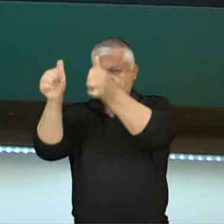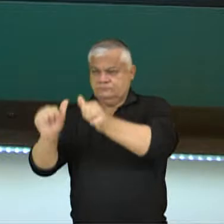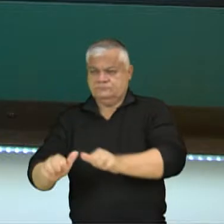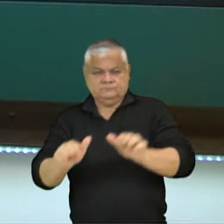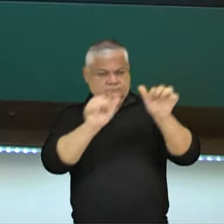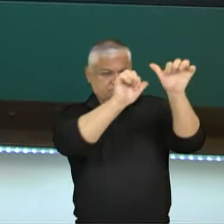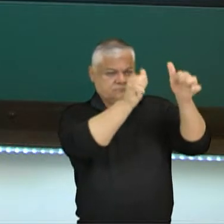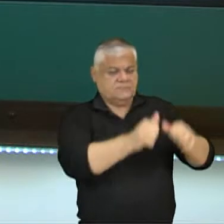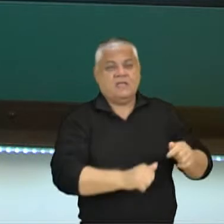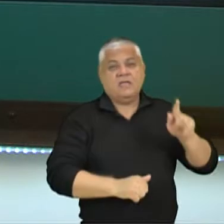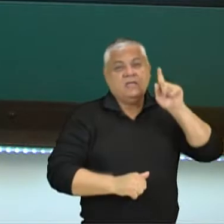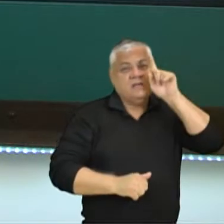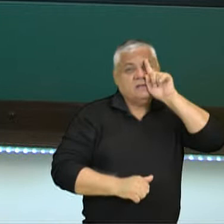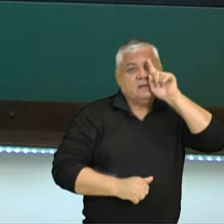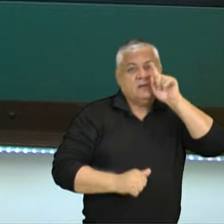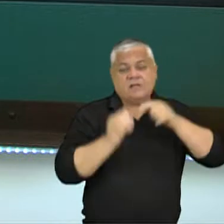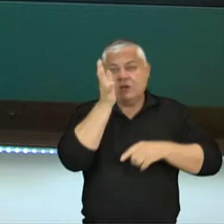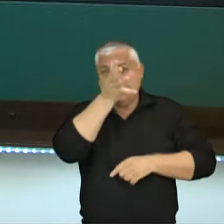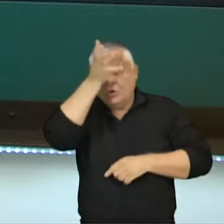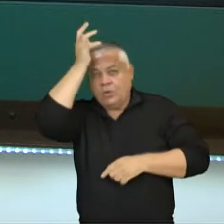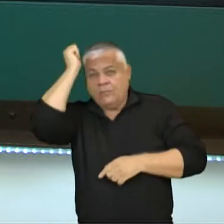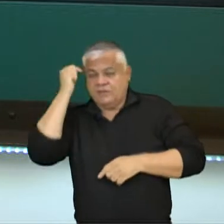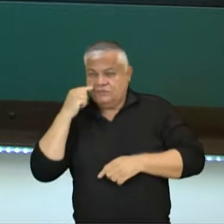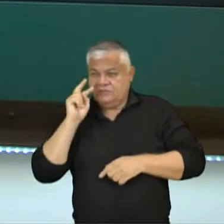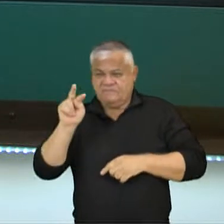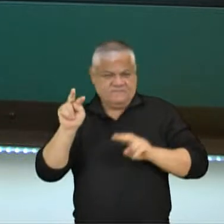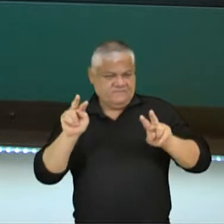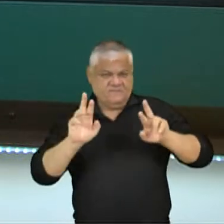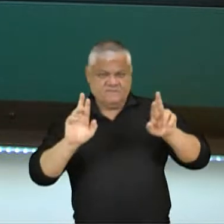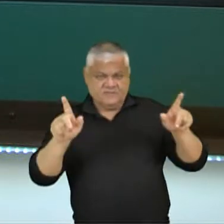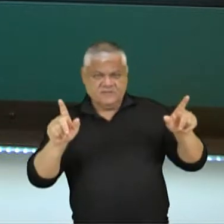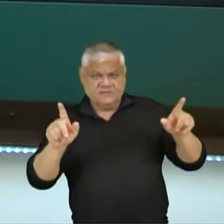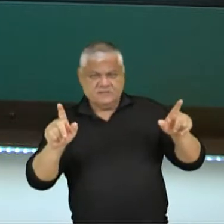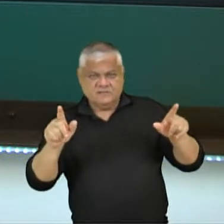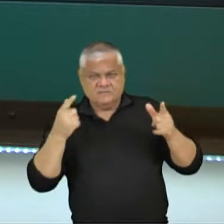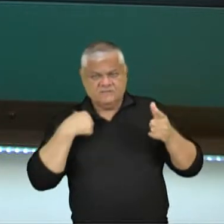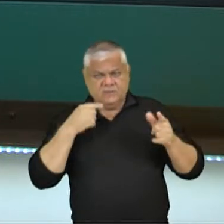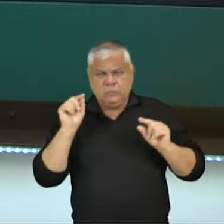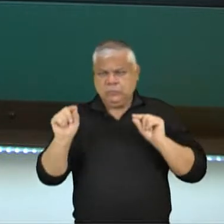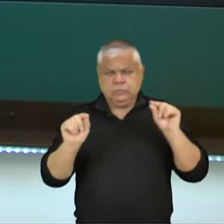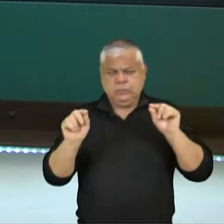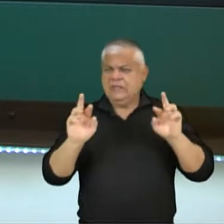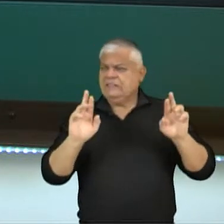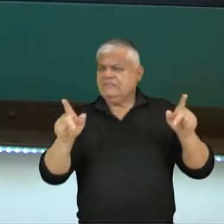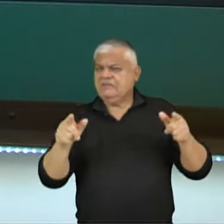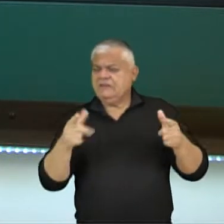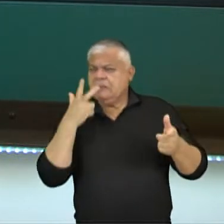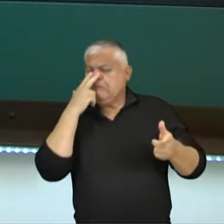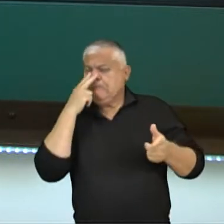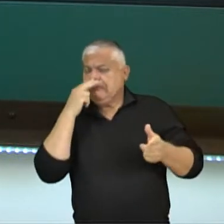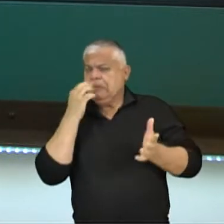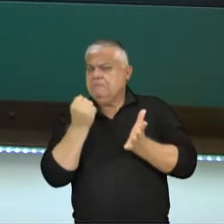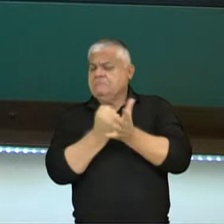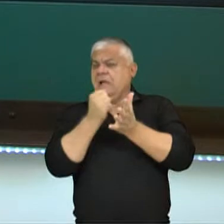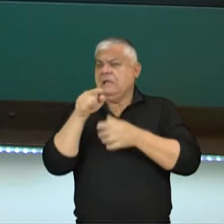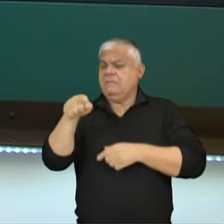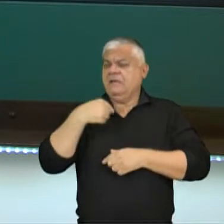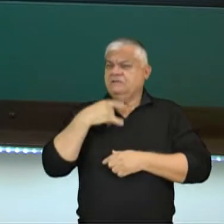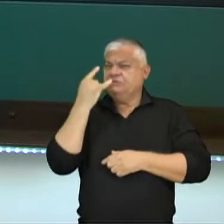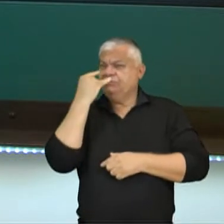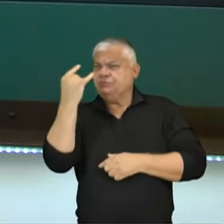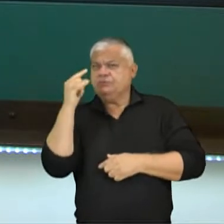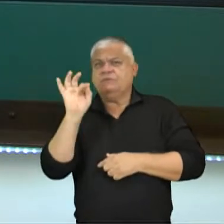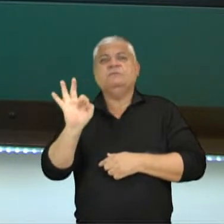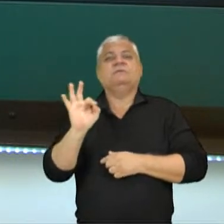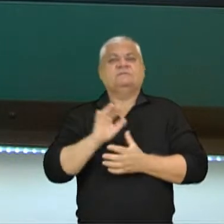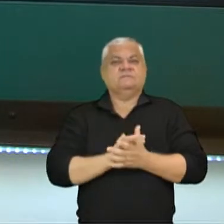romana, você consegue, de repente, você ver uma diferença? Você consegue notar alguma coisa que seja mais marcante de uma cultura da outra? Nessa aula